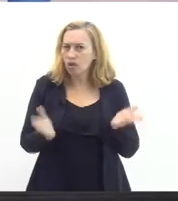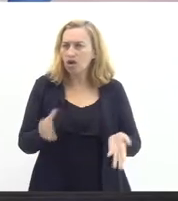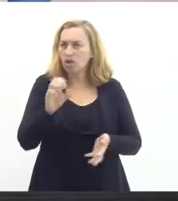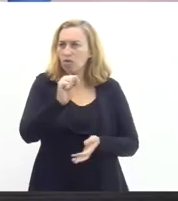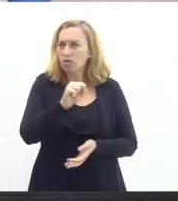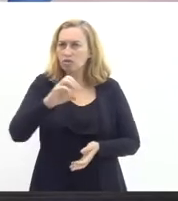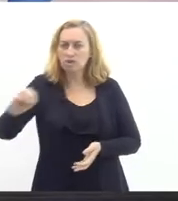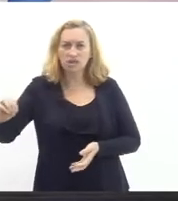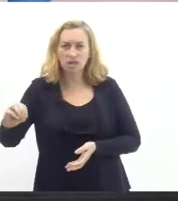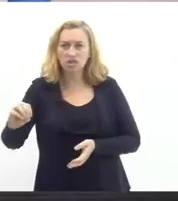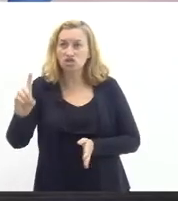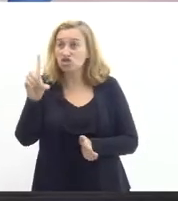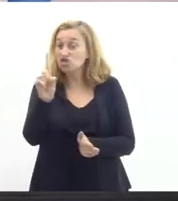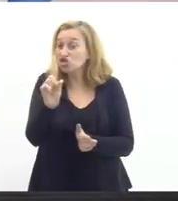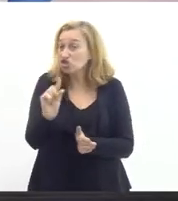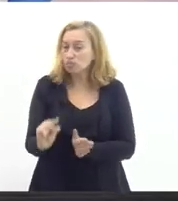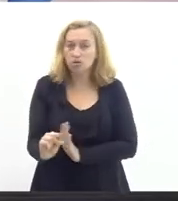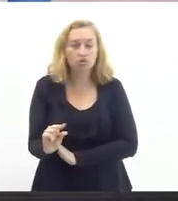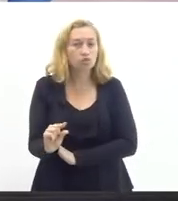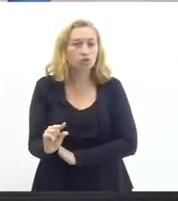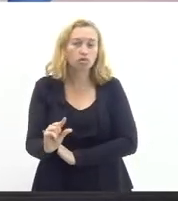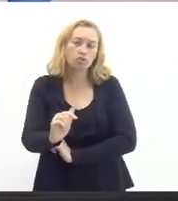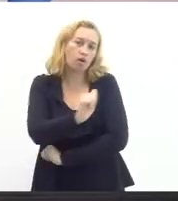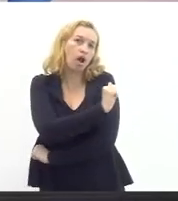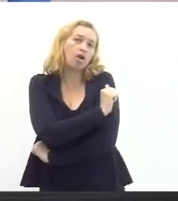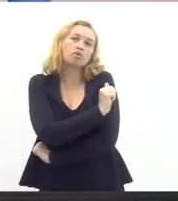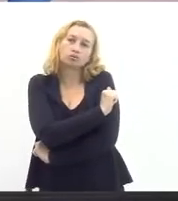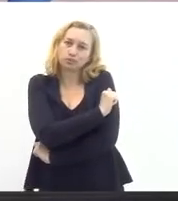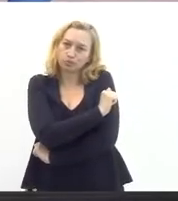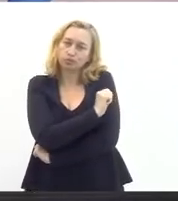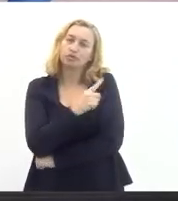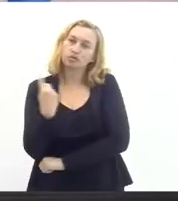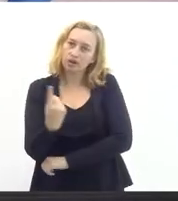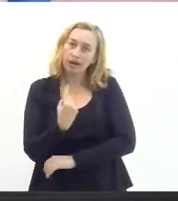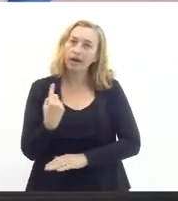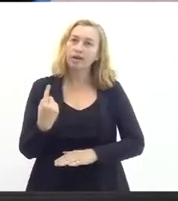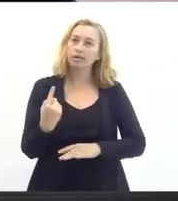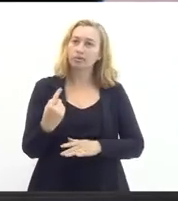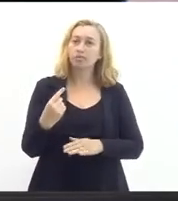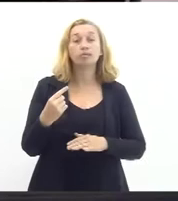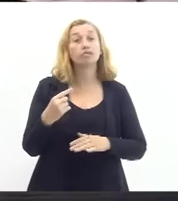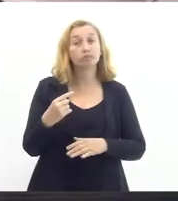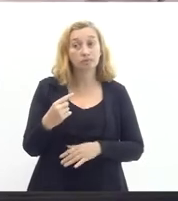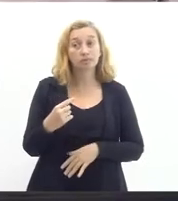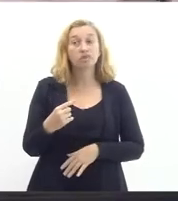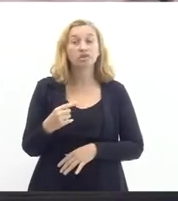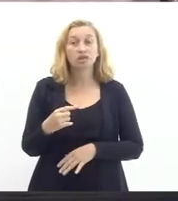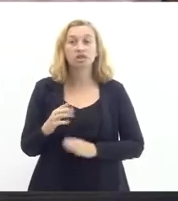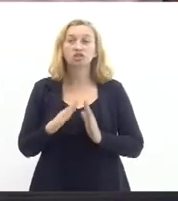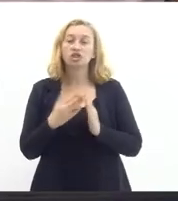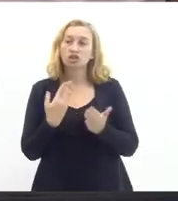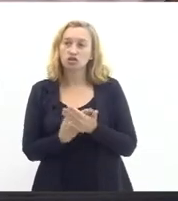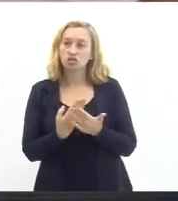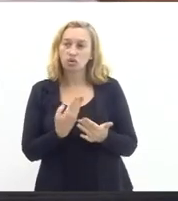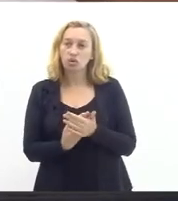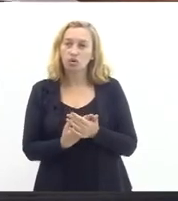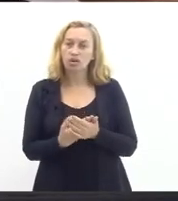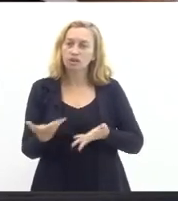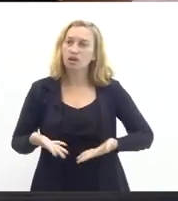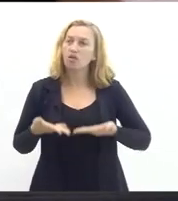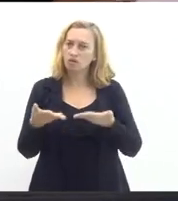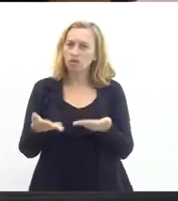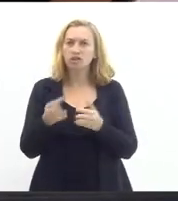É um redimensionamento da nossa educação profissional, é um redimensionamento do papel da Faietec na oferta